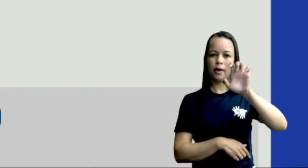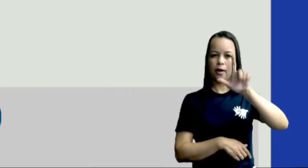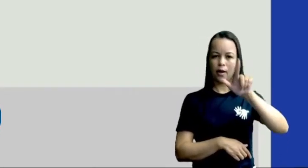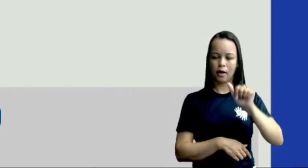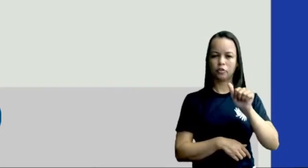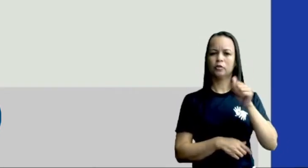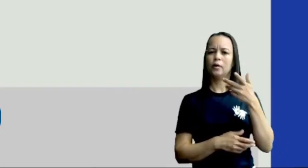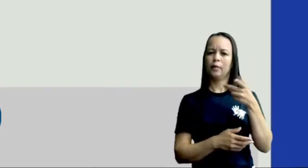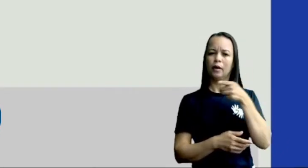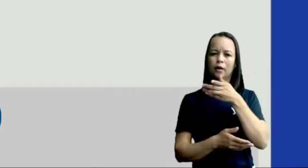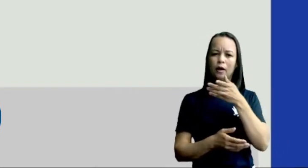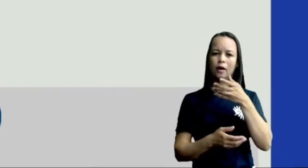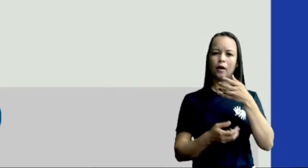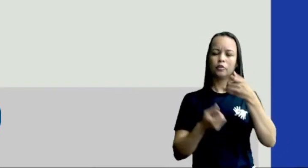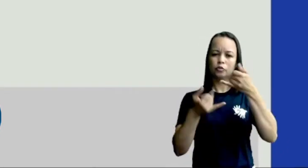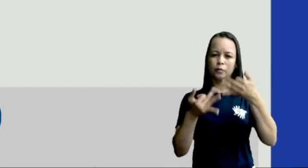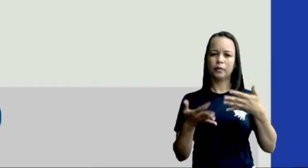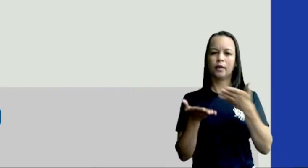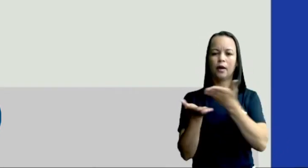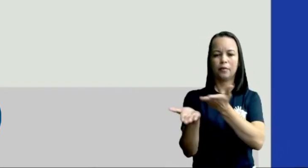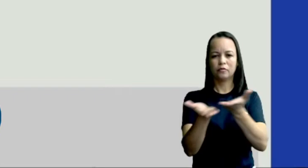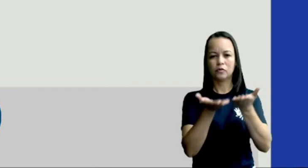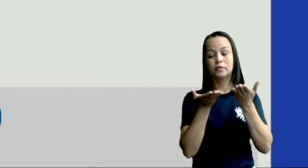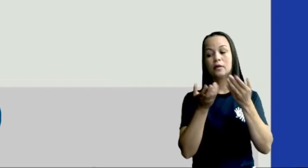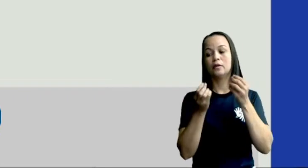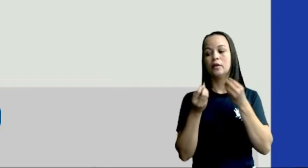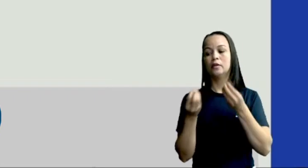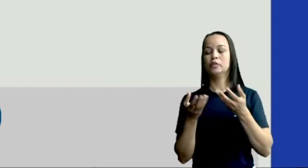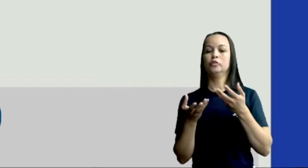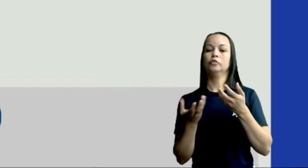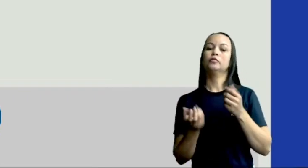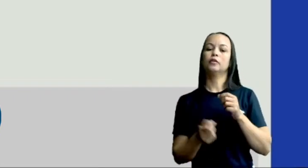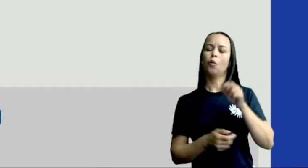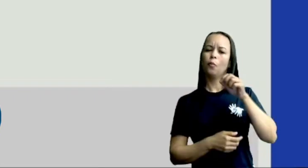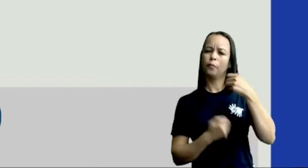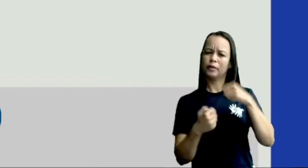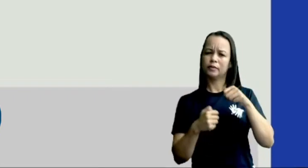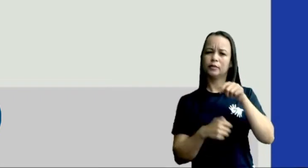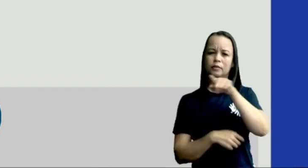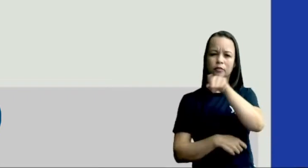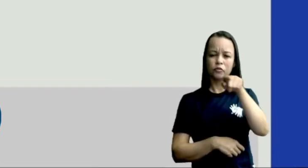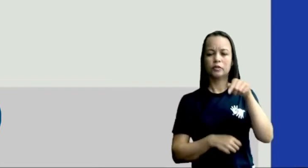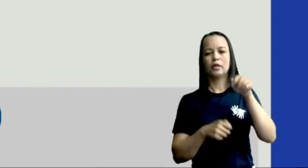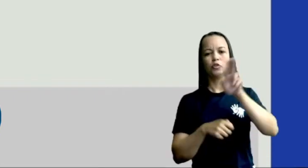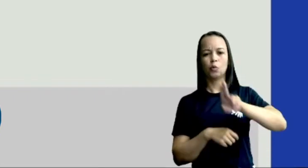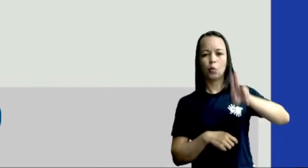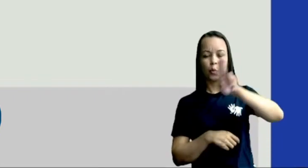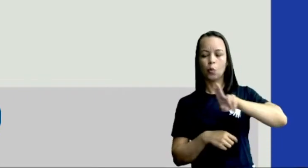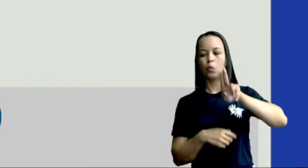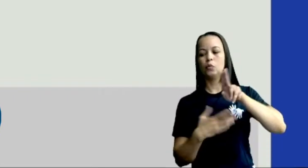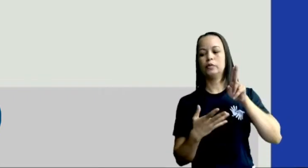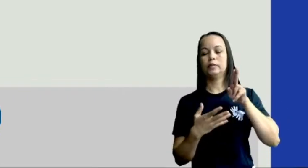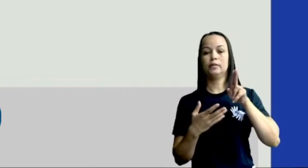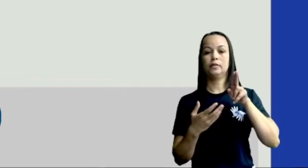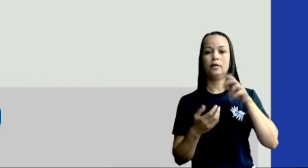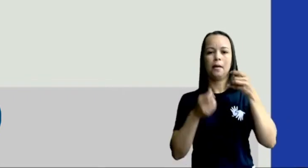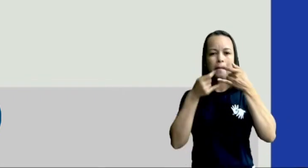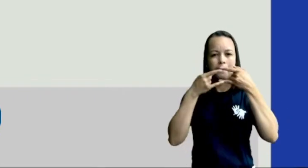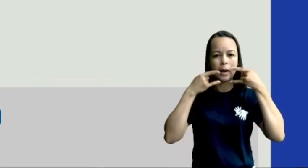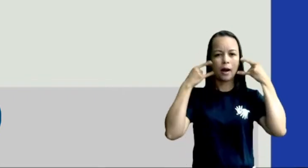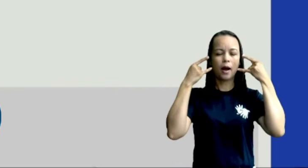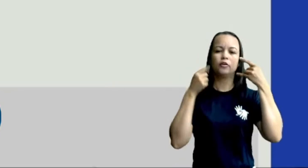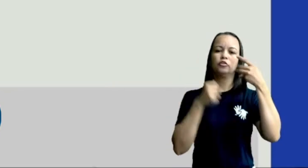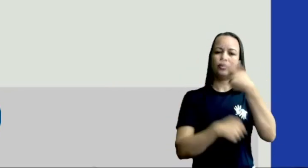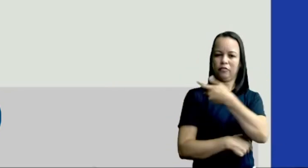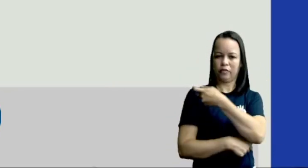nos acompanhando. Lembra? Usa máscara, álcool em gel, a vacina. É o único caminho que a gente tem